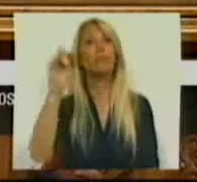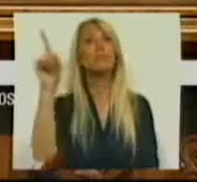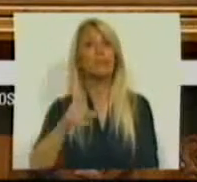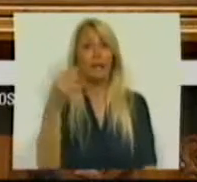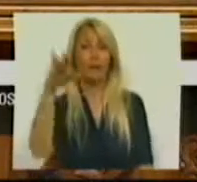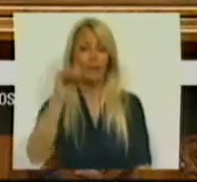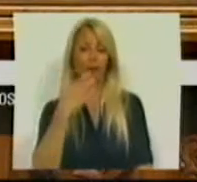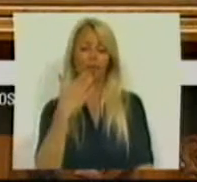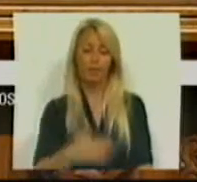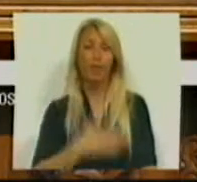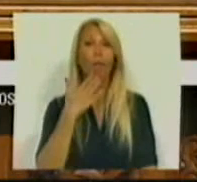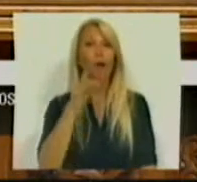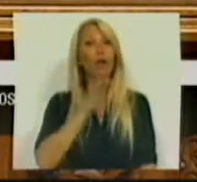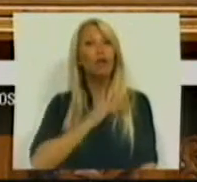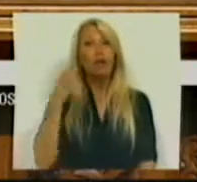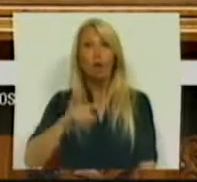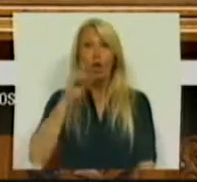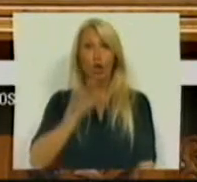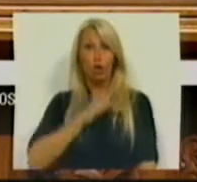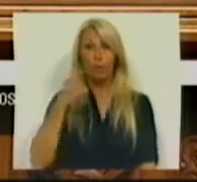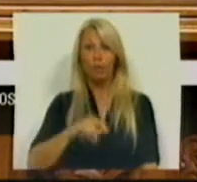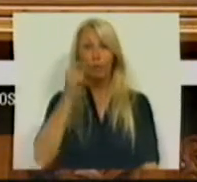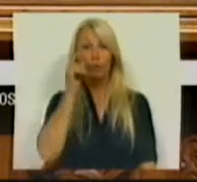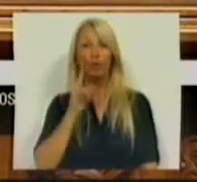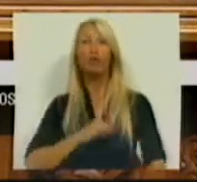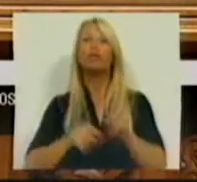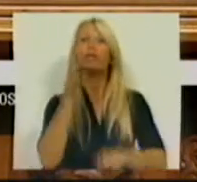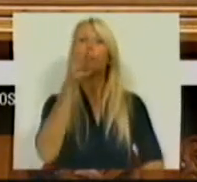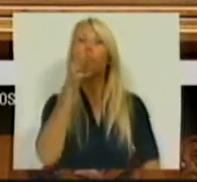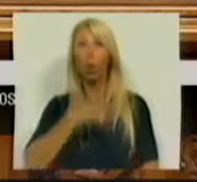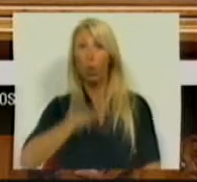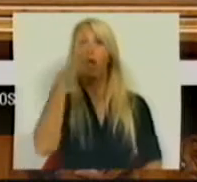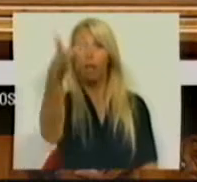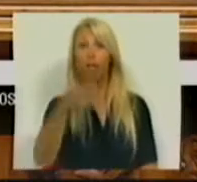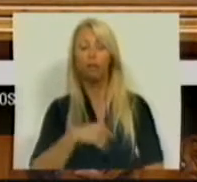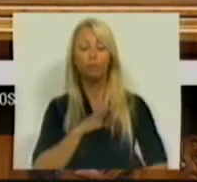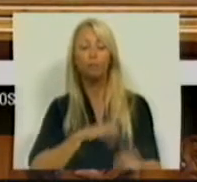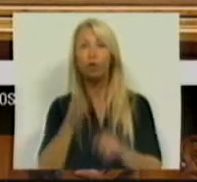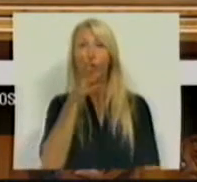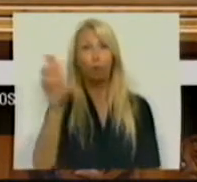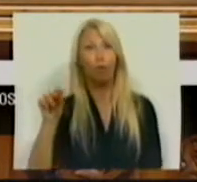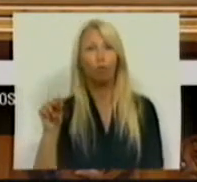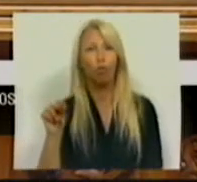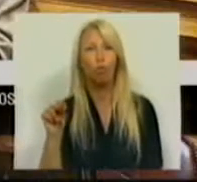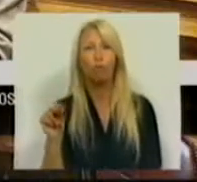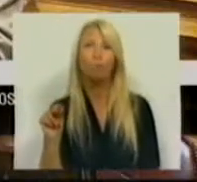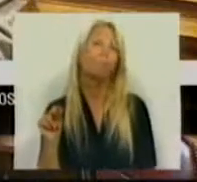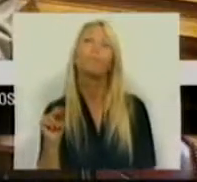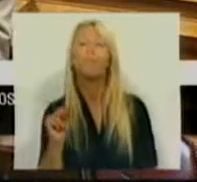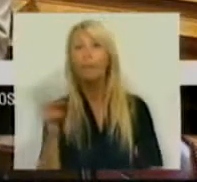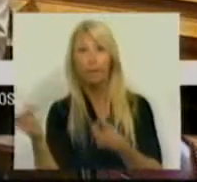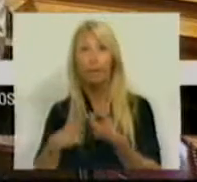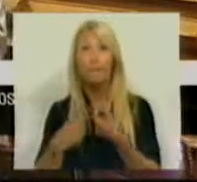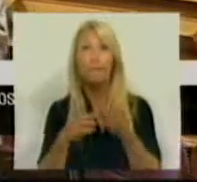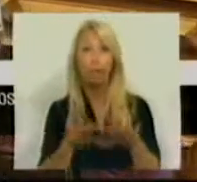Muito obrigado, Sra. Presidente. Sra. Presidente, Sras. e Srs. Deputados, eu queria dizer ao Sr. Deputado Nuno Magalhães que os parceiros